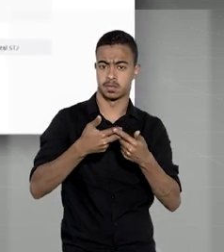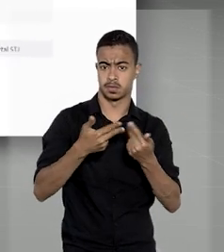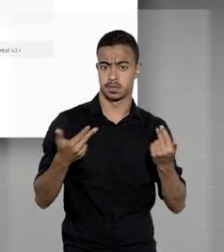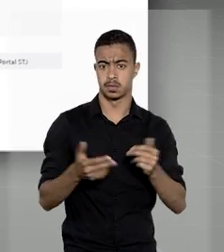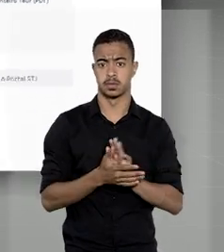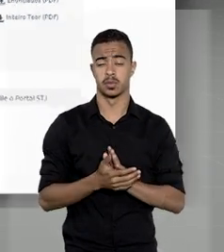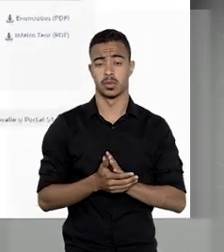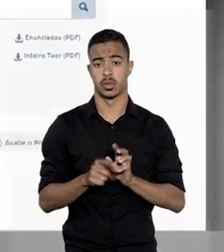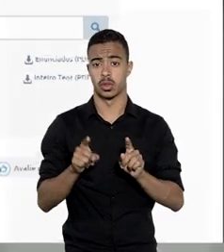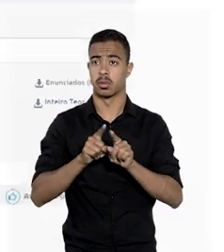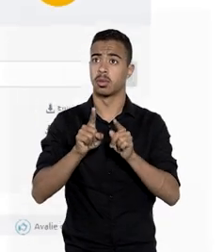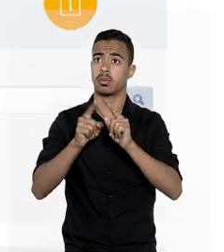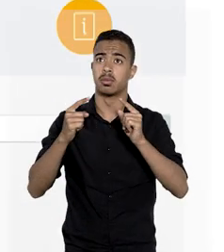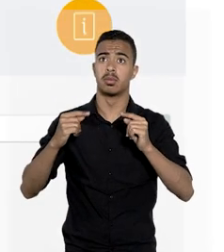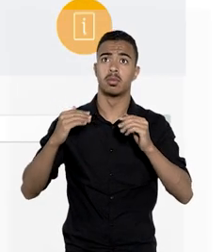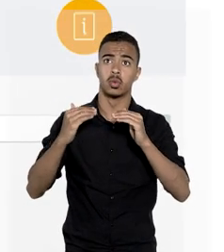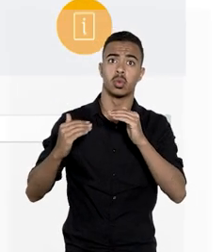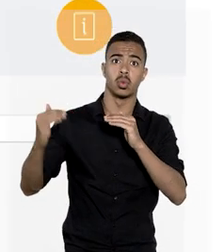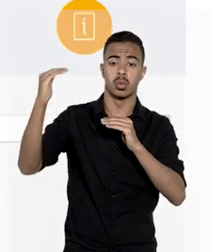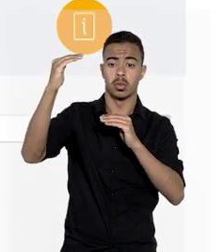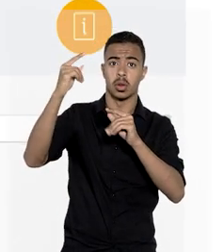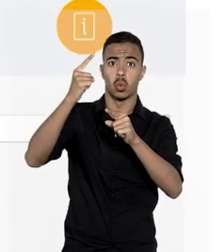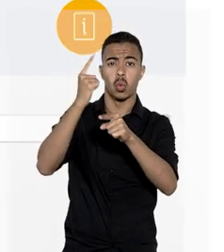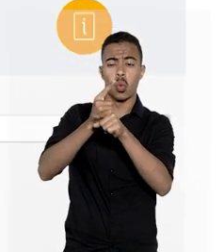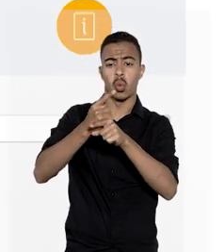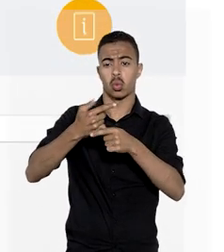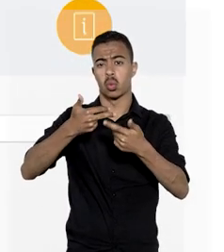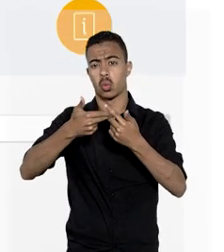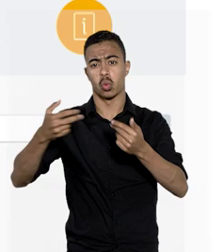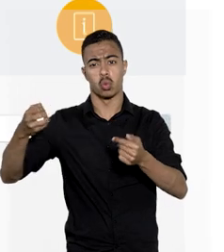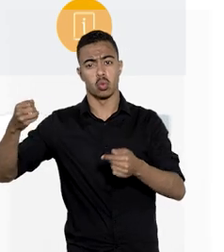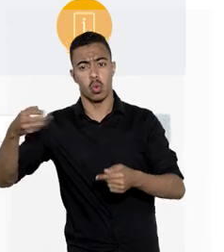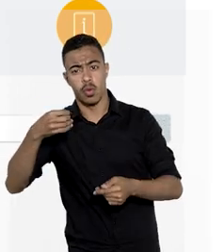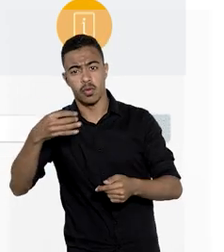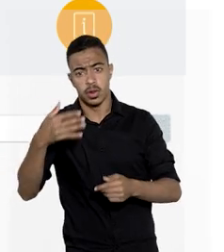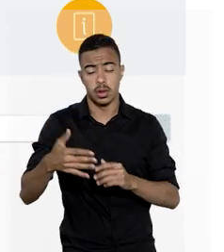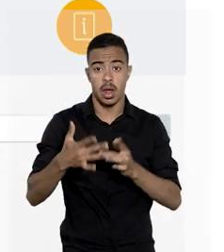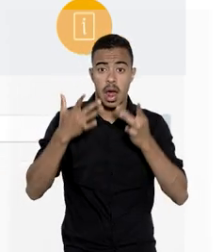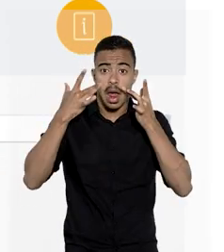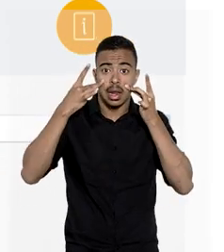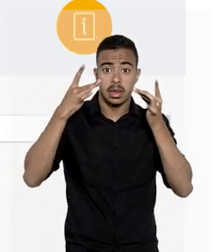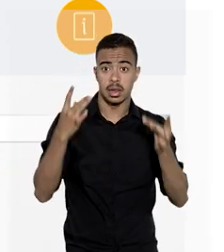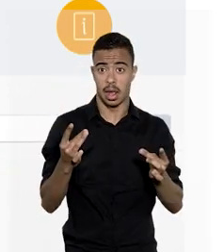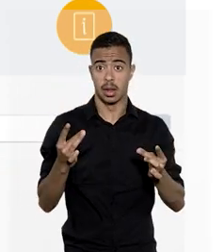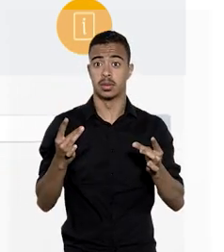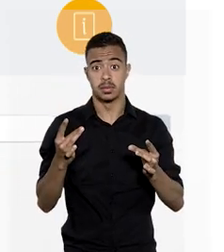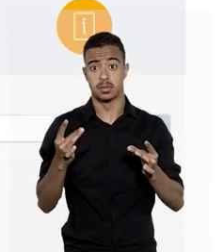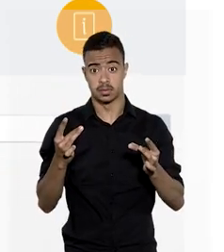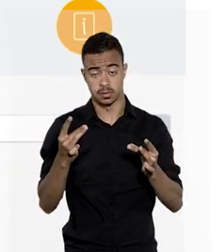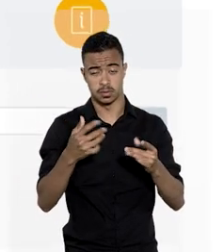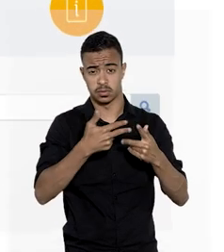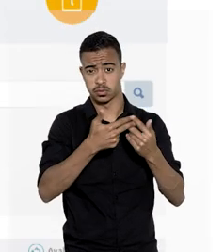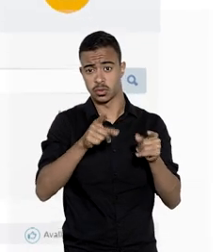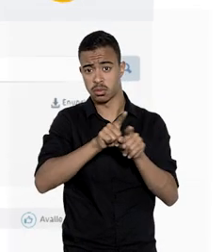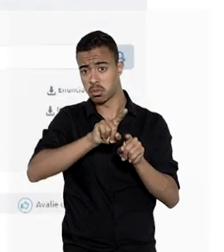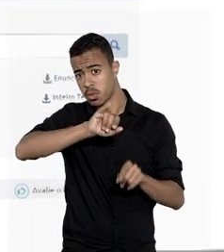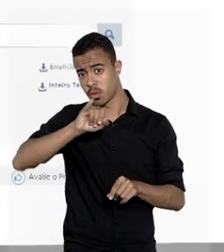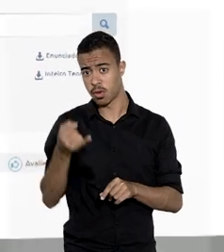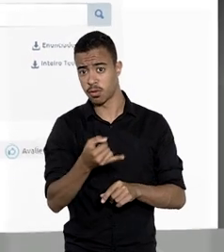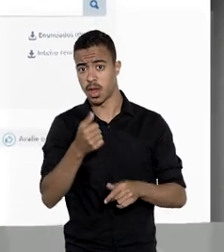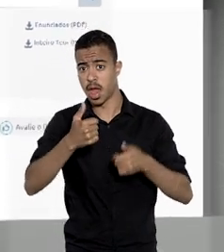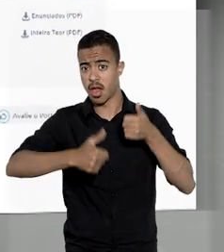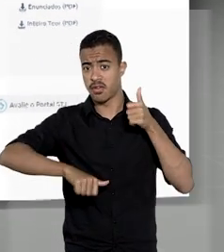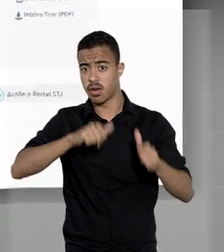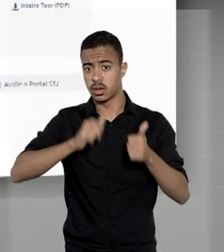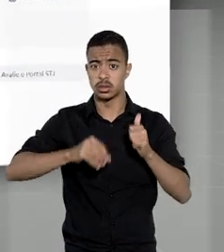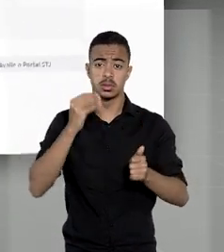pesquisa. Além disso, no topo dessa tela, você sempre encontra novidades. Fique atento aos destaques. Aproveite também